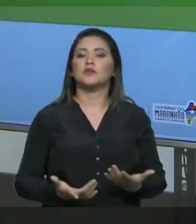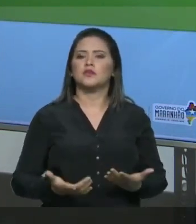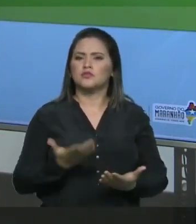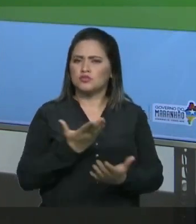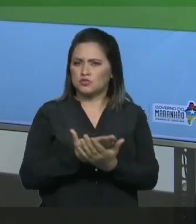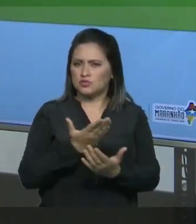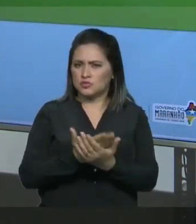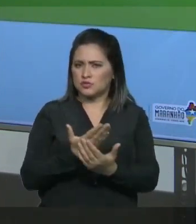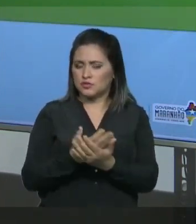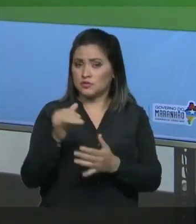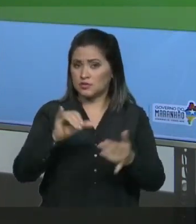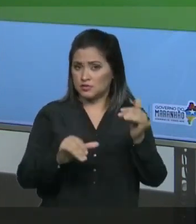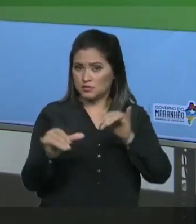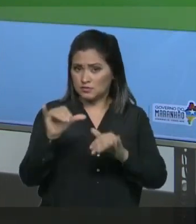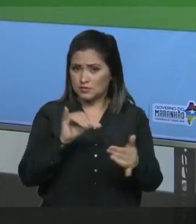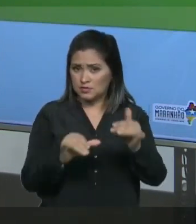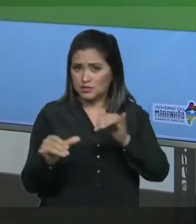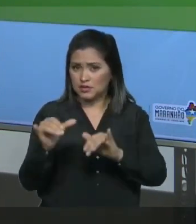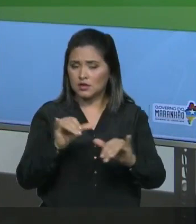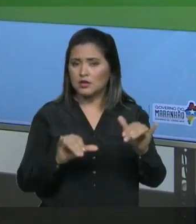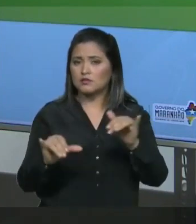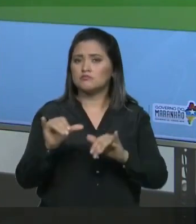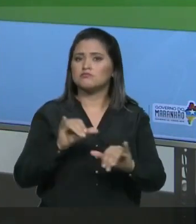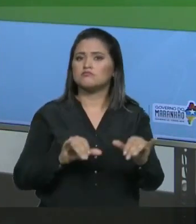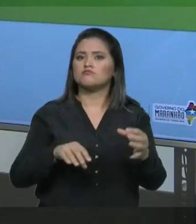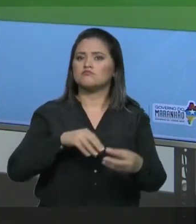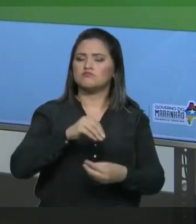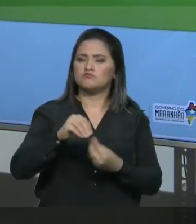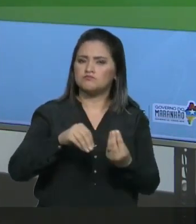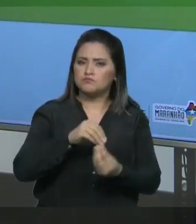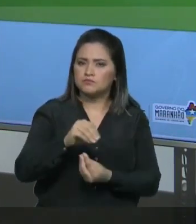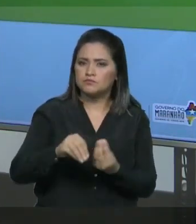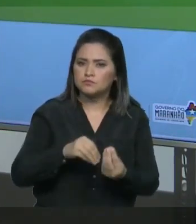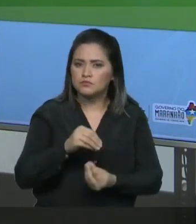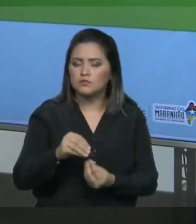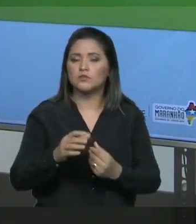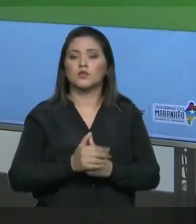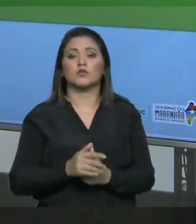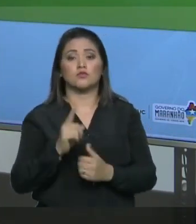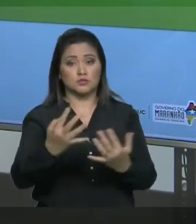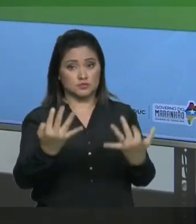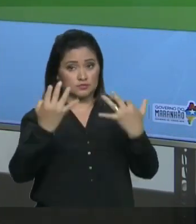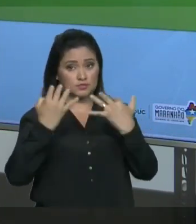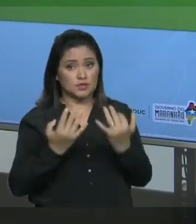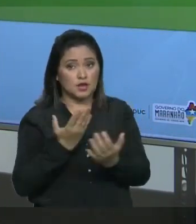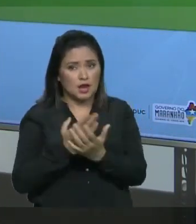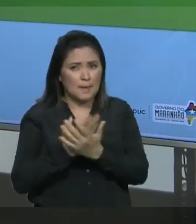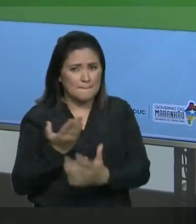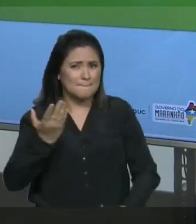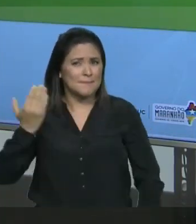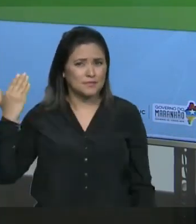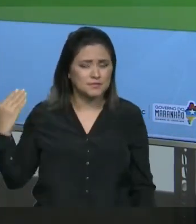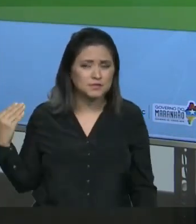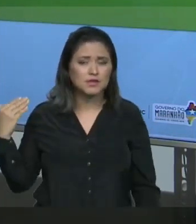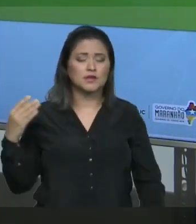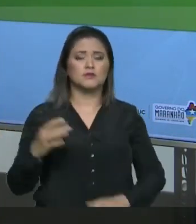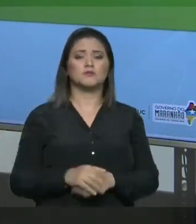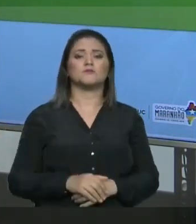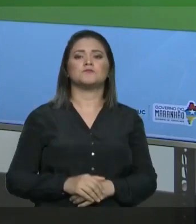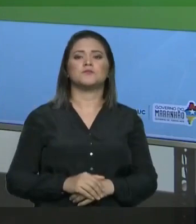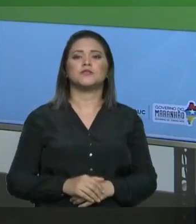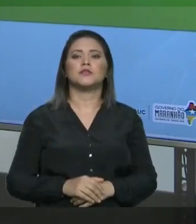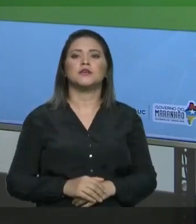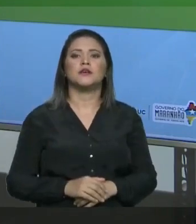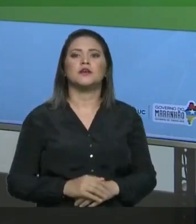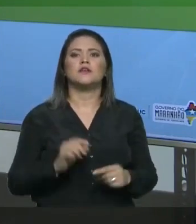estudando as soluções, né? Você que está assistindo nossas aulas na aula anterior, nós conceituamos